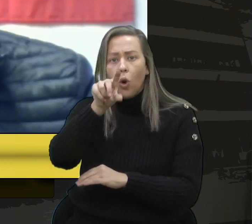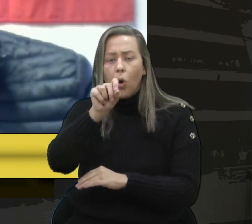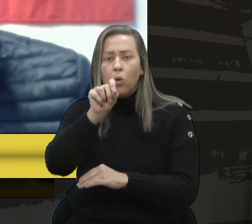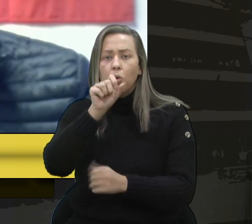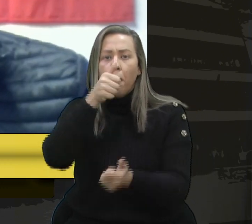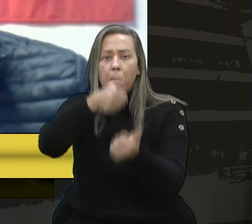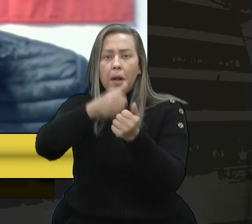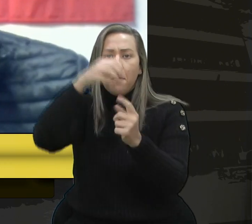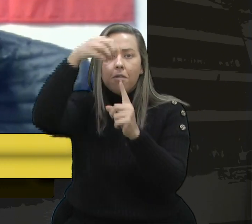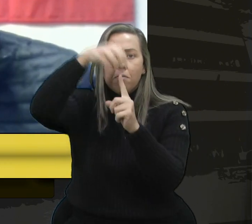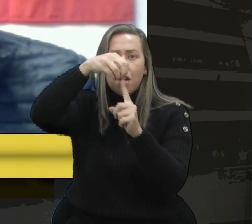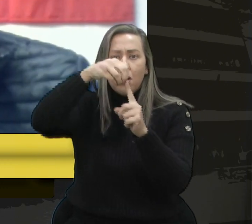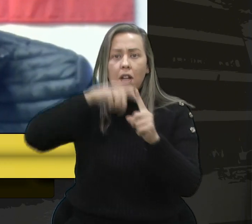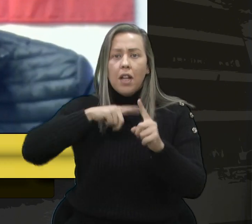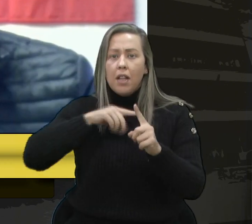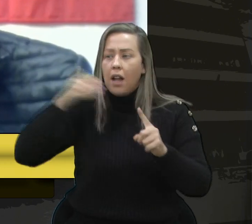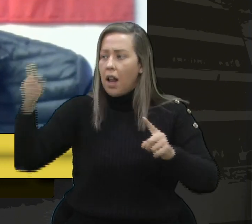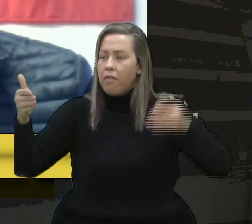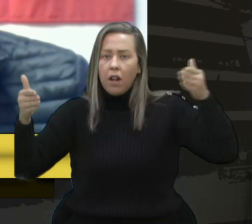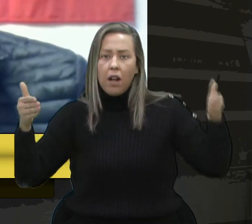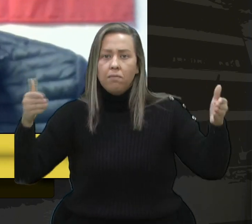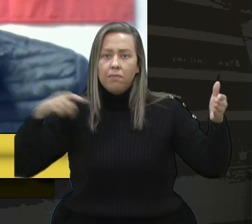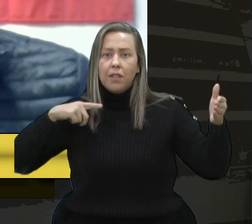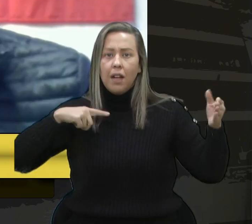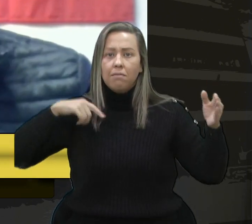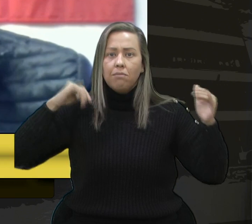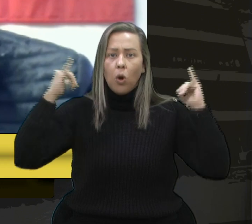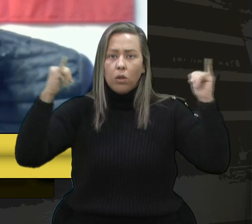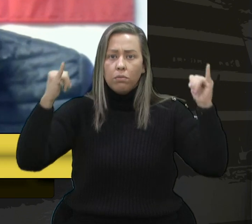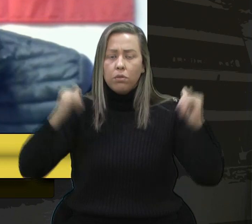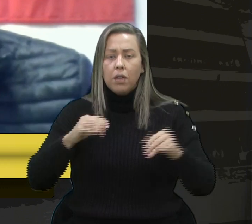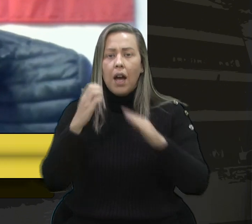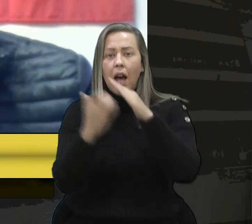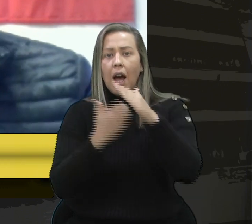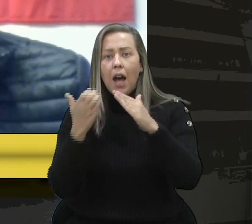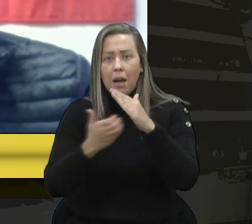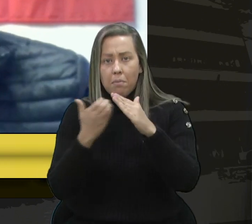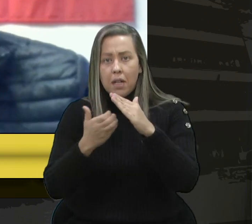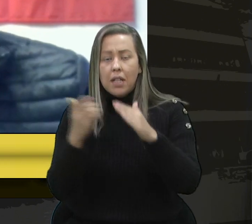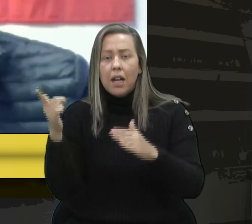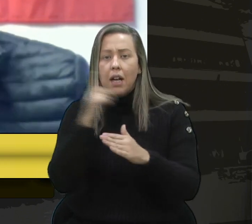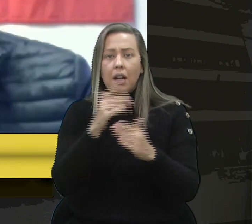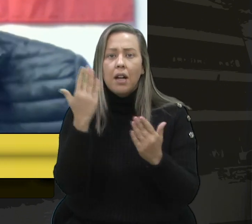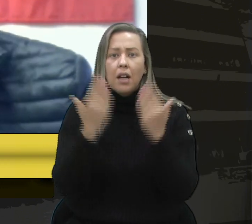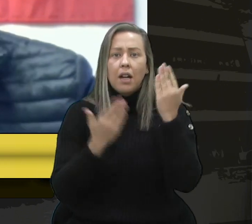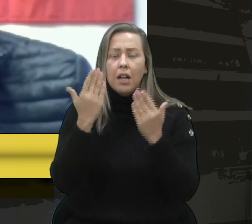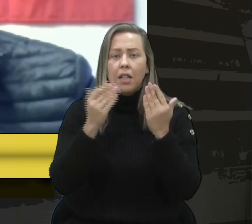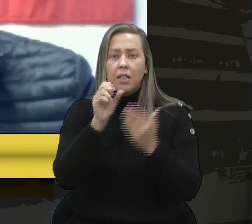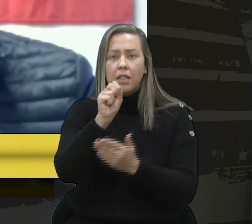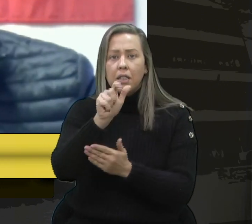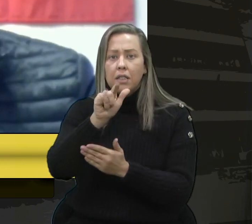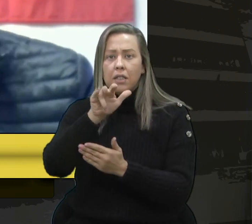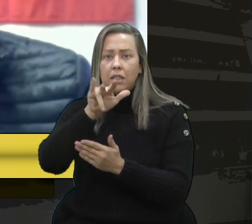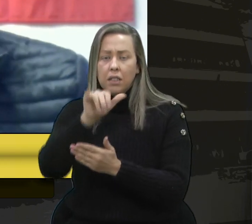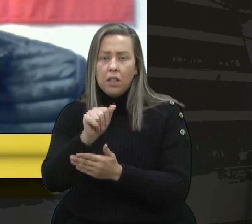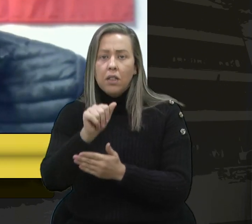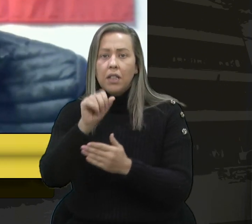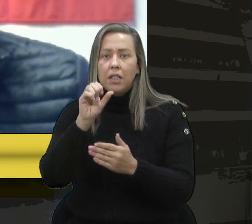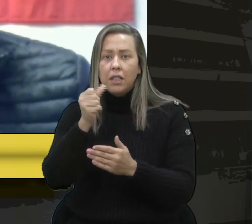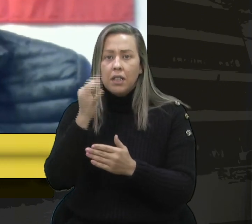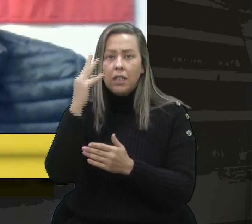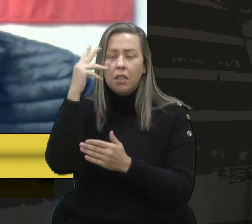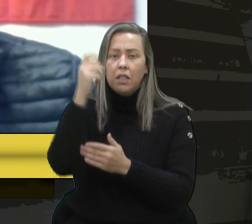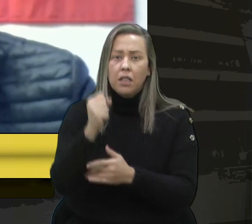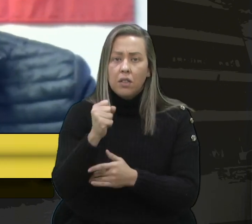de ônibus que existem de um lado e de outro da rodovia. A empresa Salver foi a vencedora da licitação que previu investimento de R$ milhões